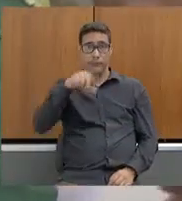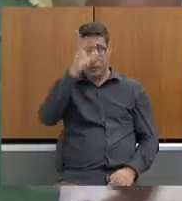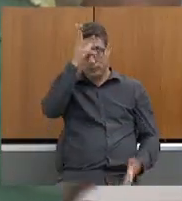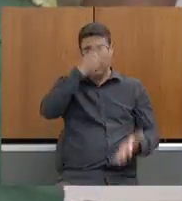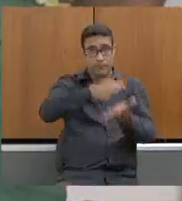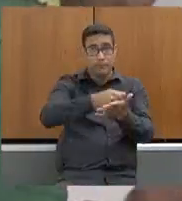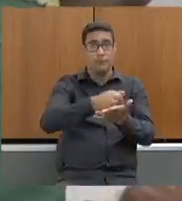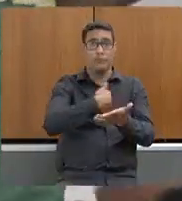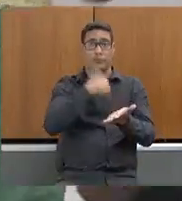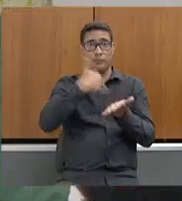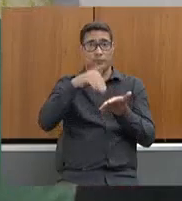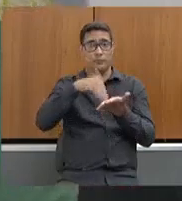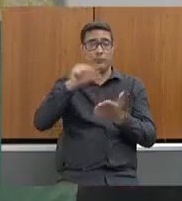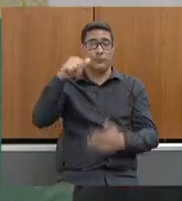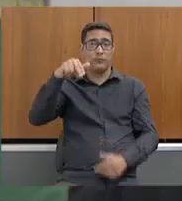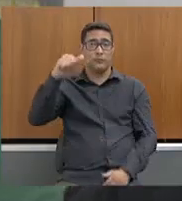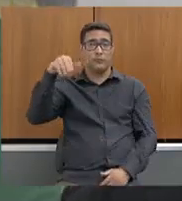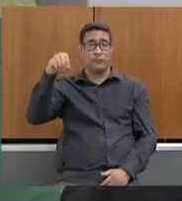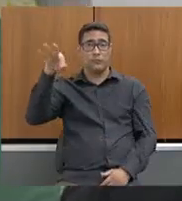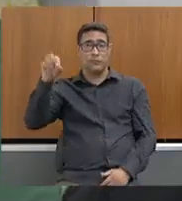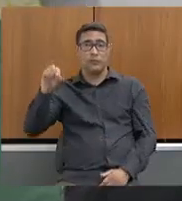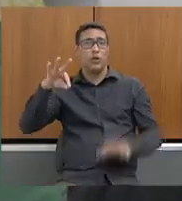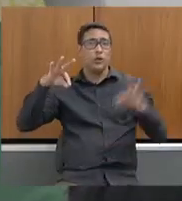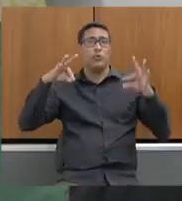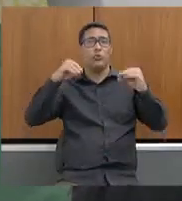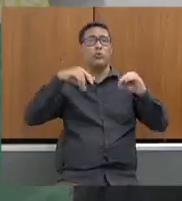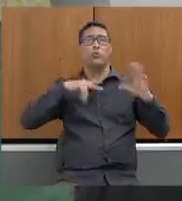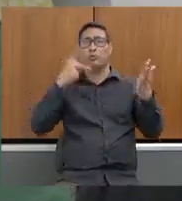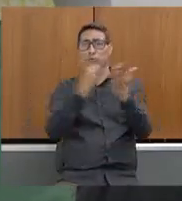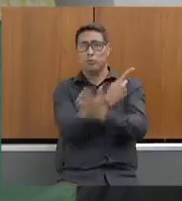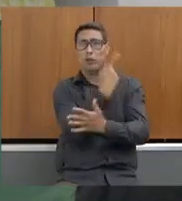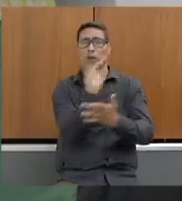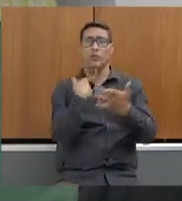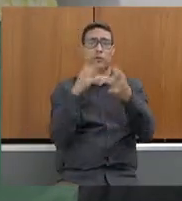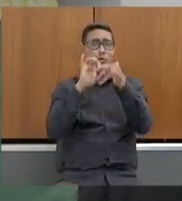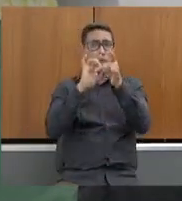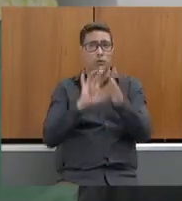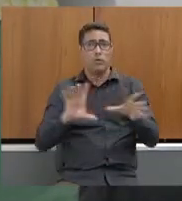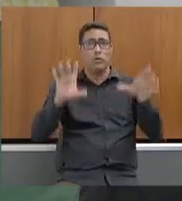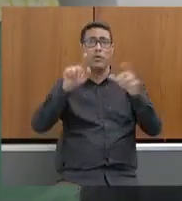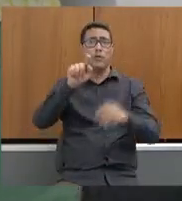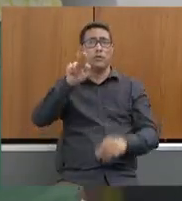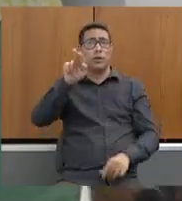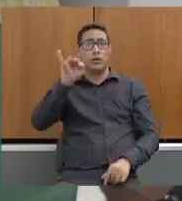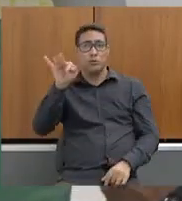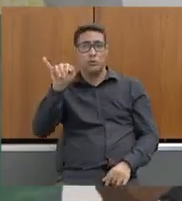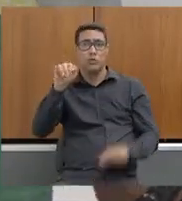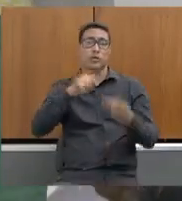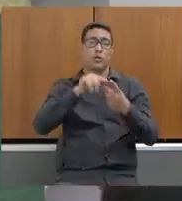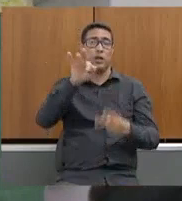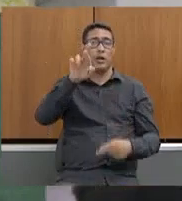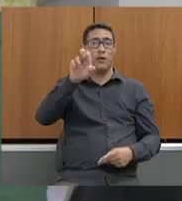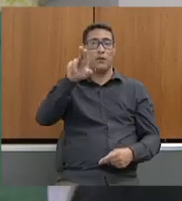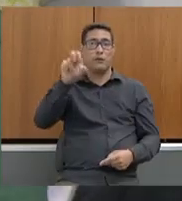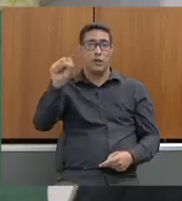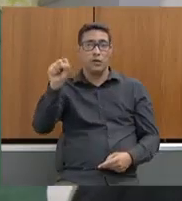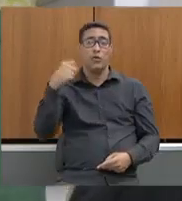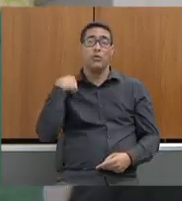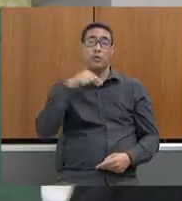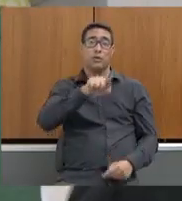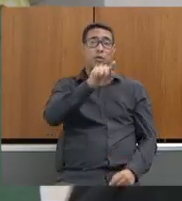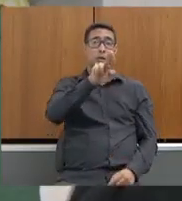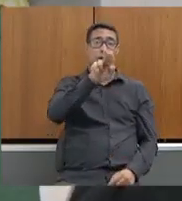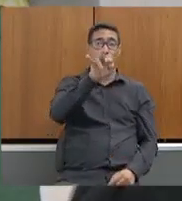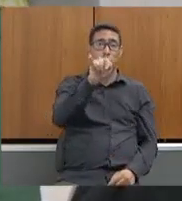a subsecretária Ana Mota a revisão de todos os atos autorizativos da GUT e da FLEUS. O da GUT foram